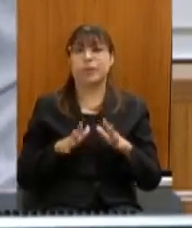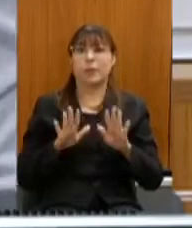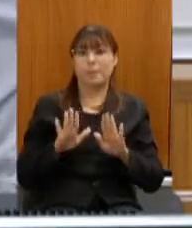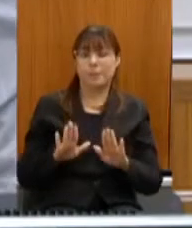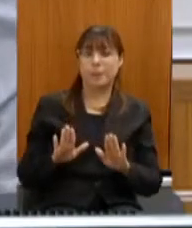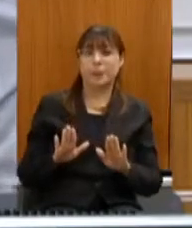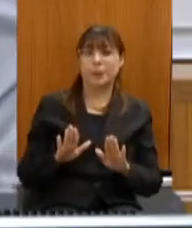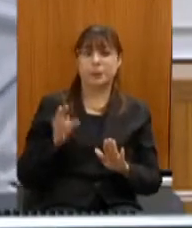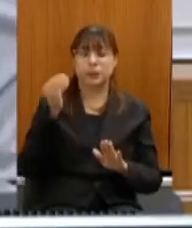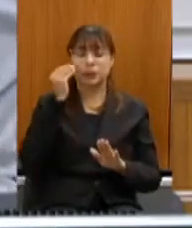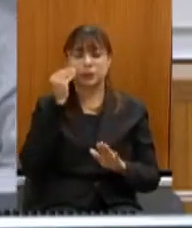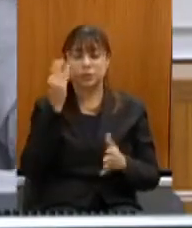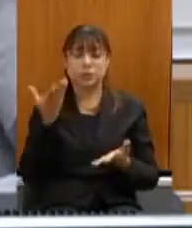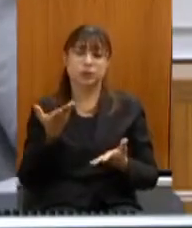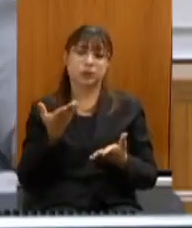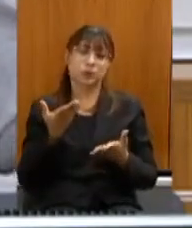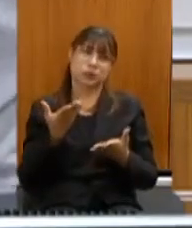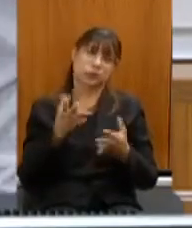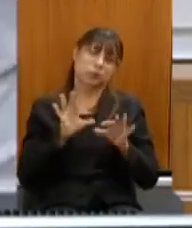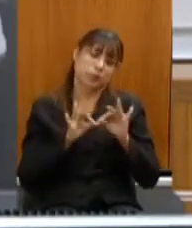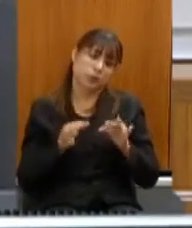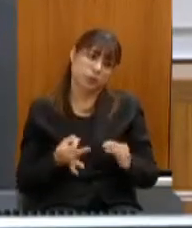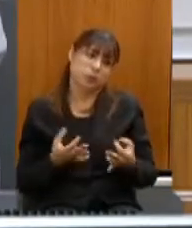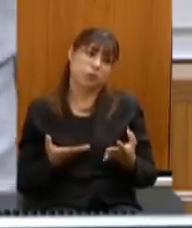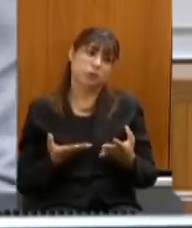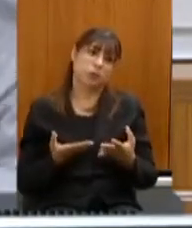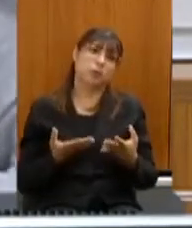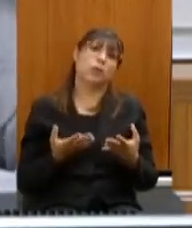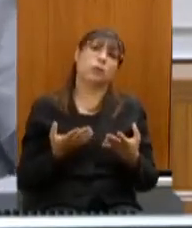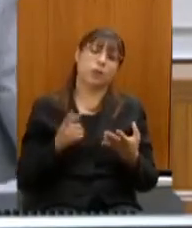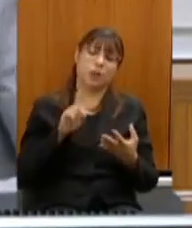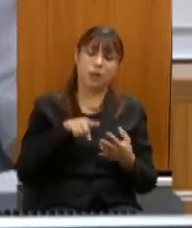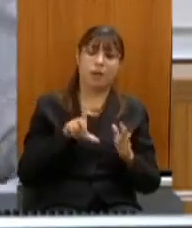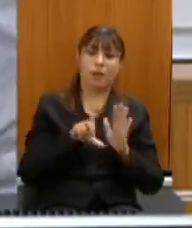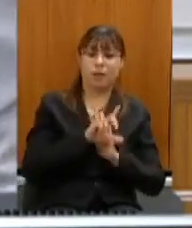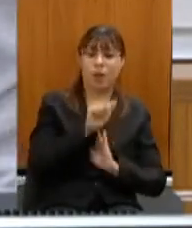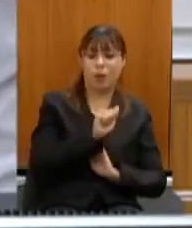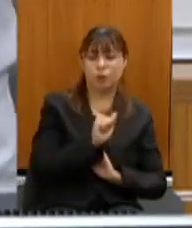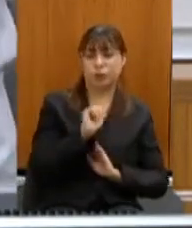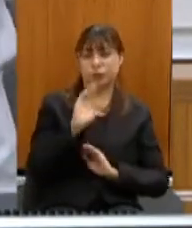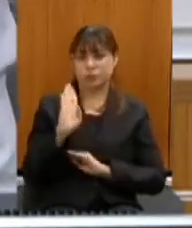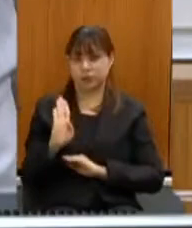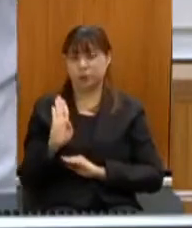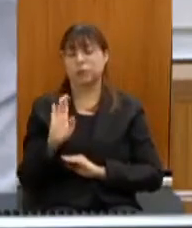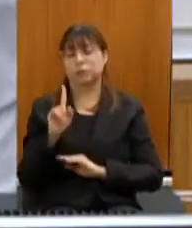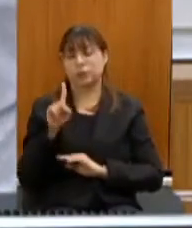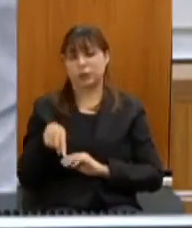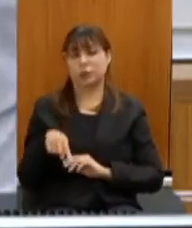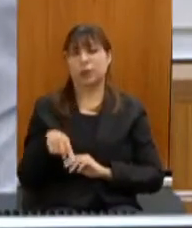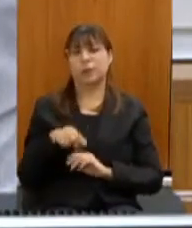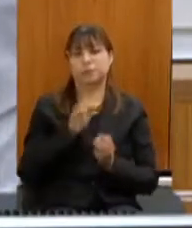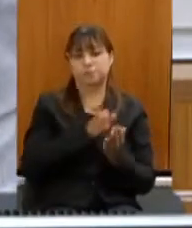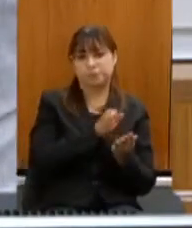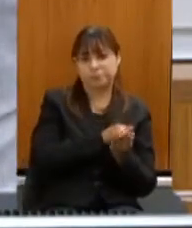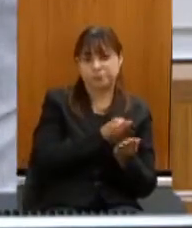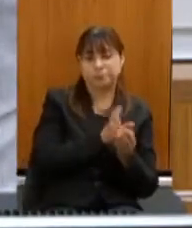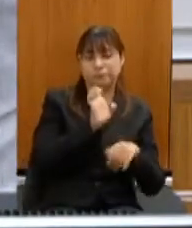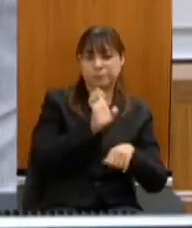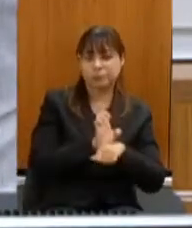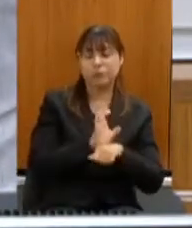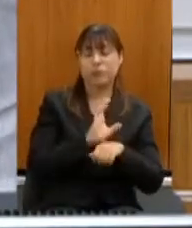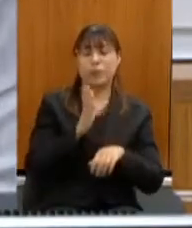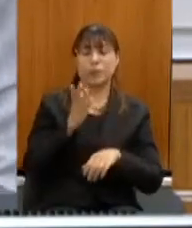pode simplificar e isso vai valer também para a lei Aldeblanc que é o nosso fundo estadual de cultura que a gente pretende mandar para os